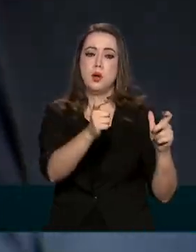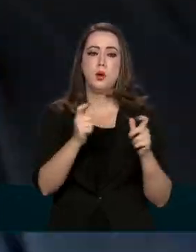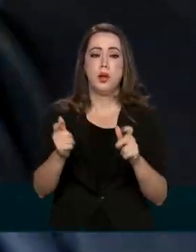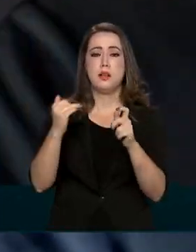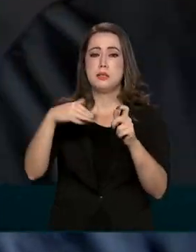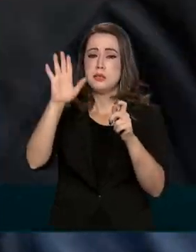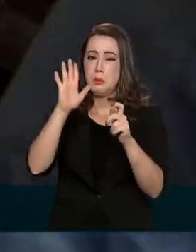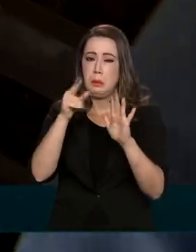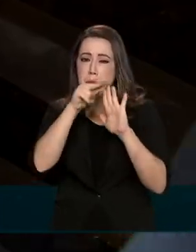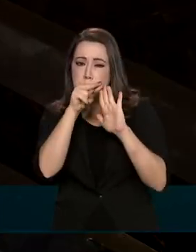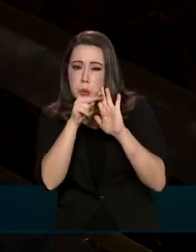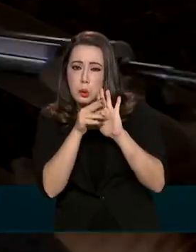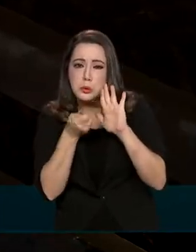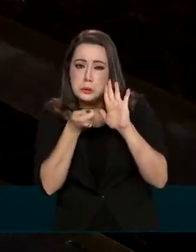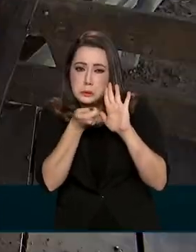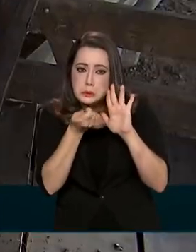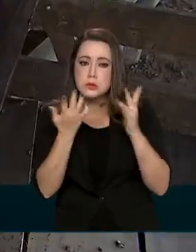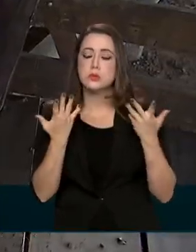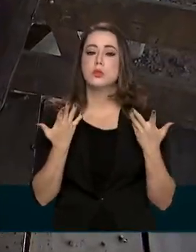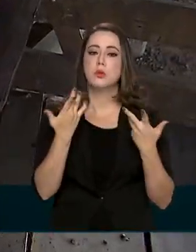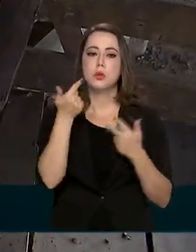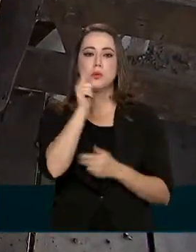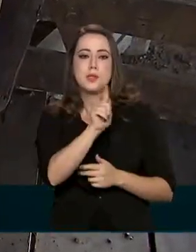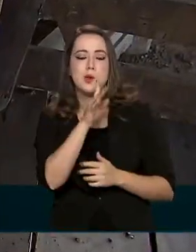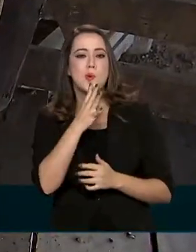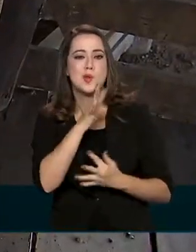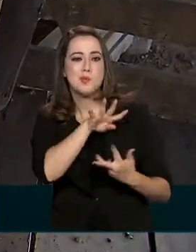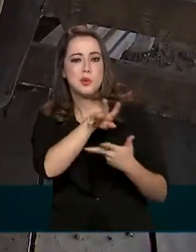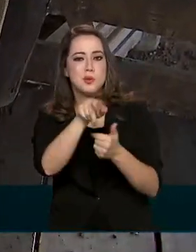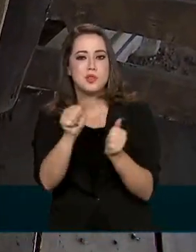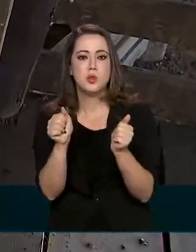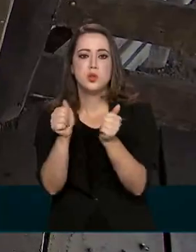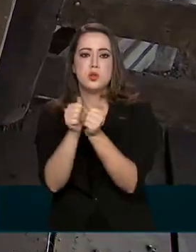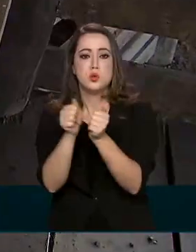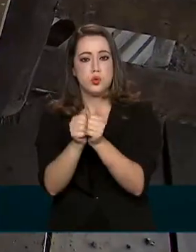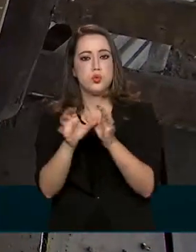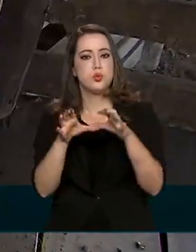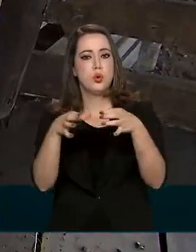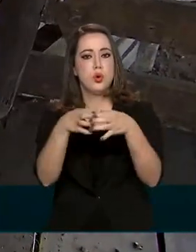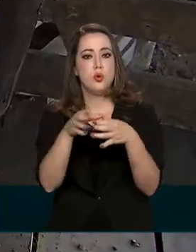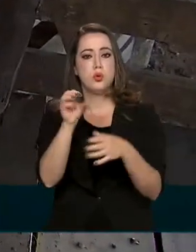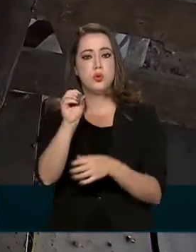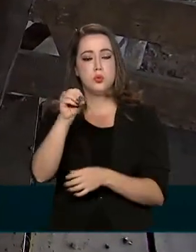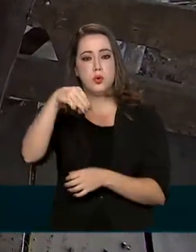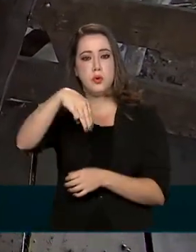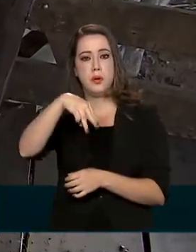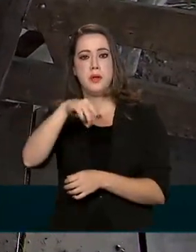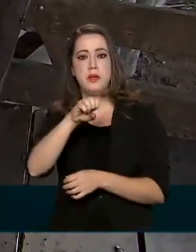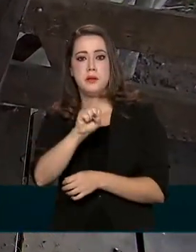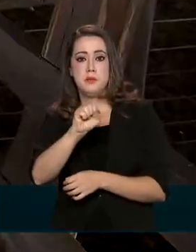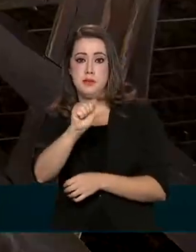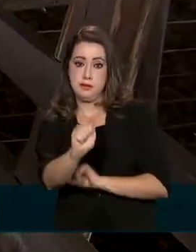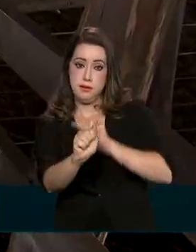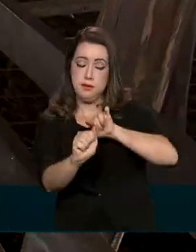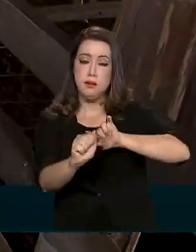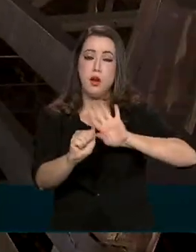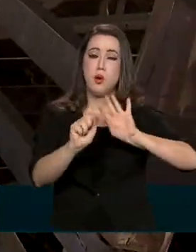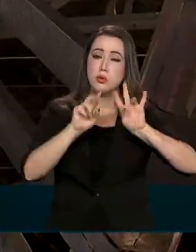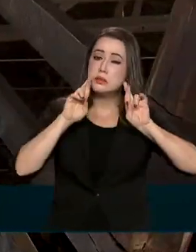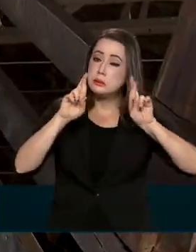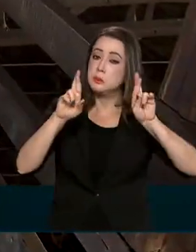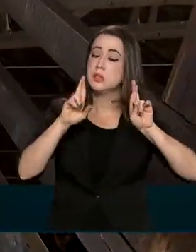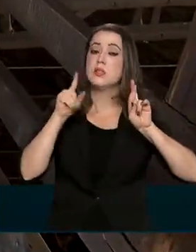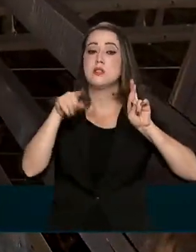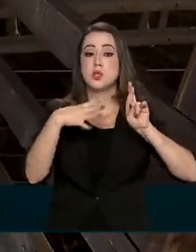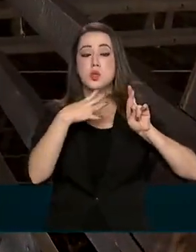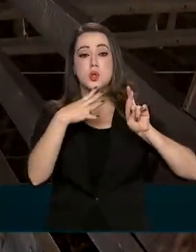um dos passos para alcançar o reconhecimento internacional junto à Organização Mundial de Saúde Animal. A expectativa é que esse